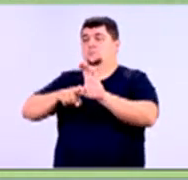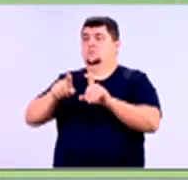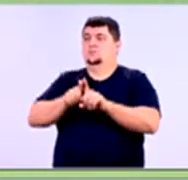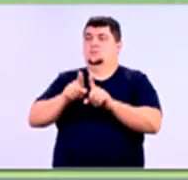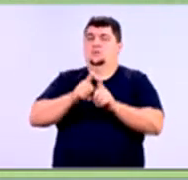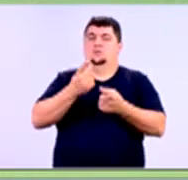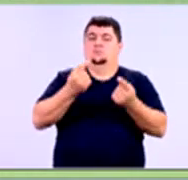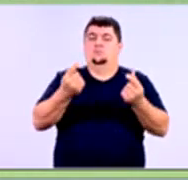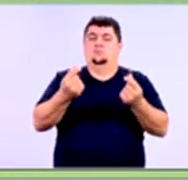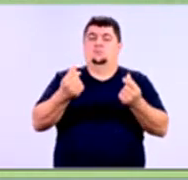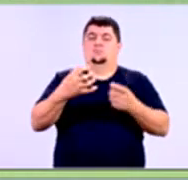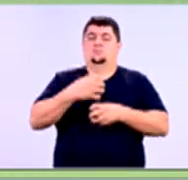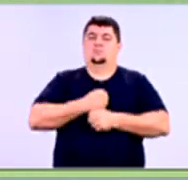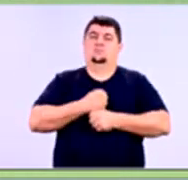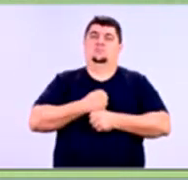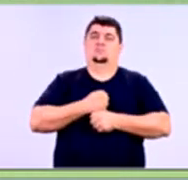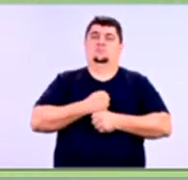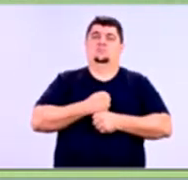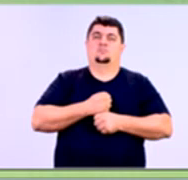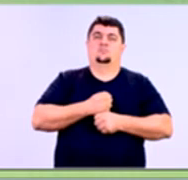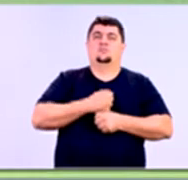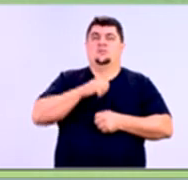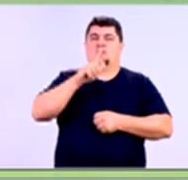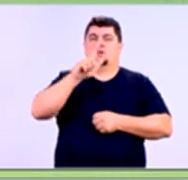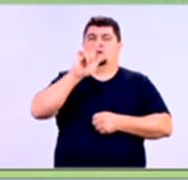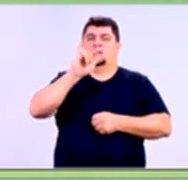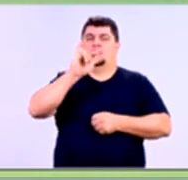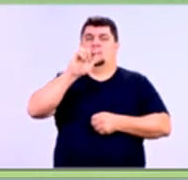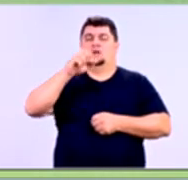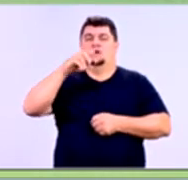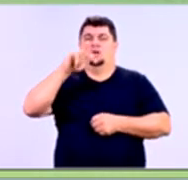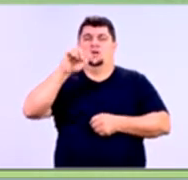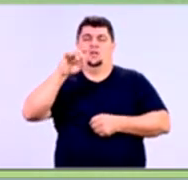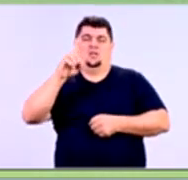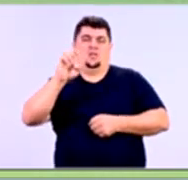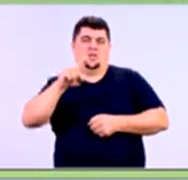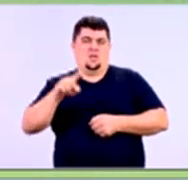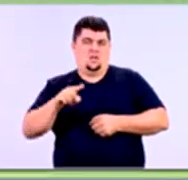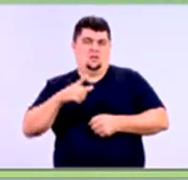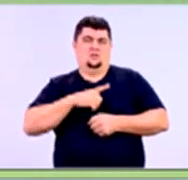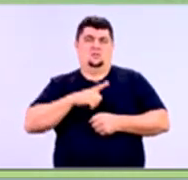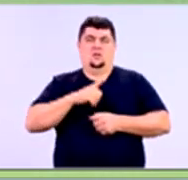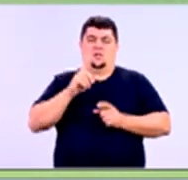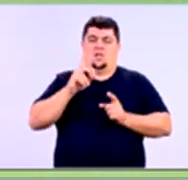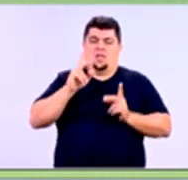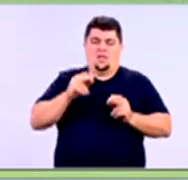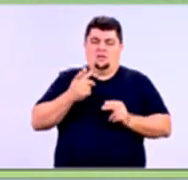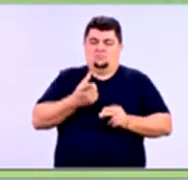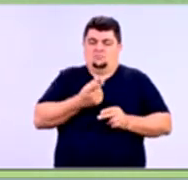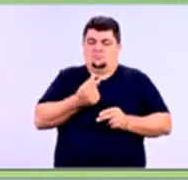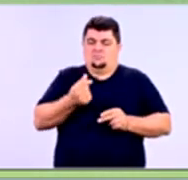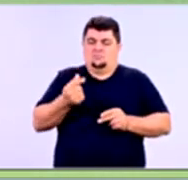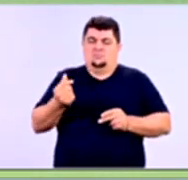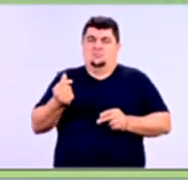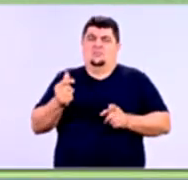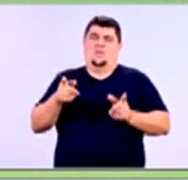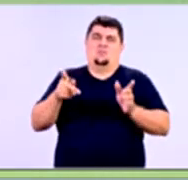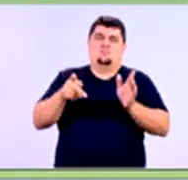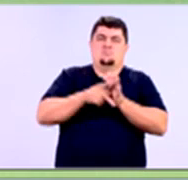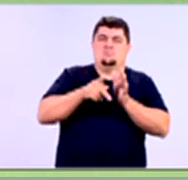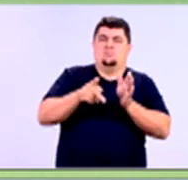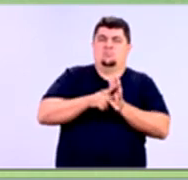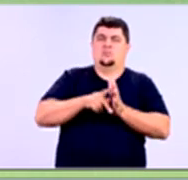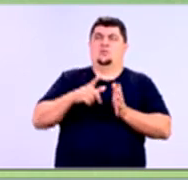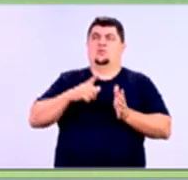e rentabilidade. Quando a gente fala de liquidez, a gente está falando de capital na maneira mais líquida, na maneira mais